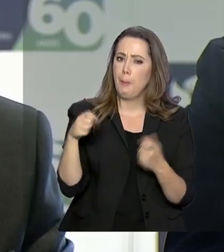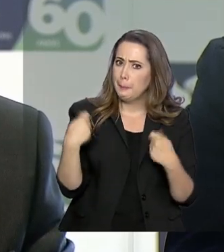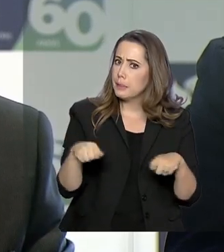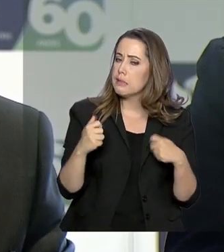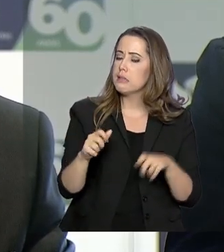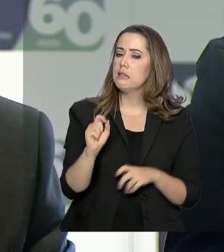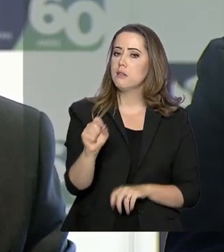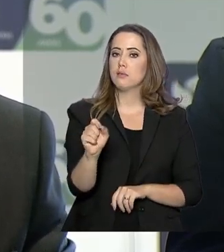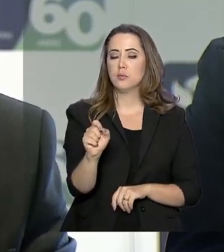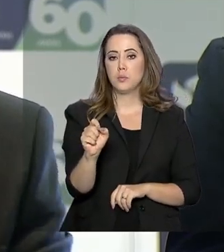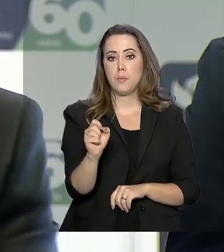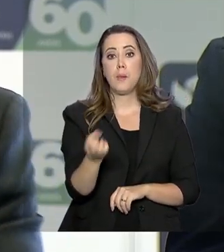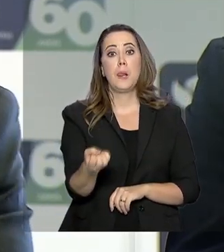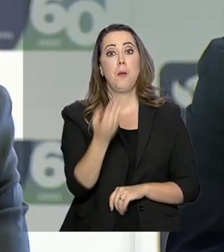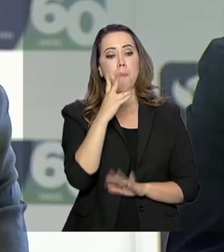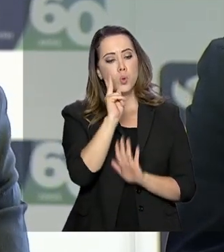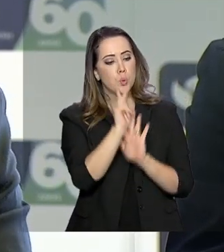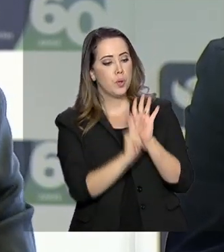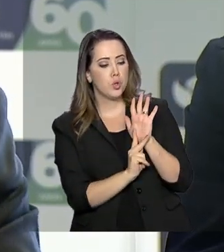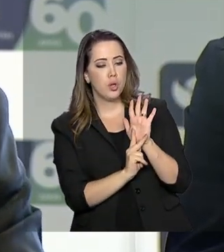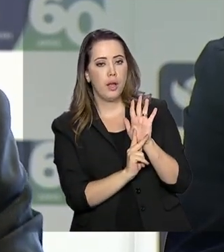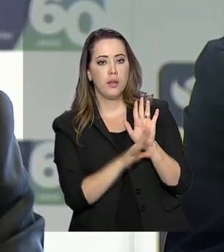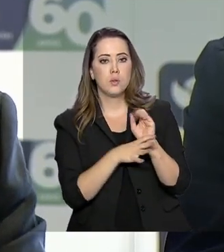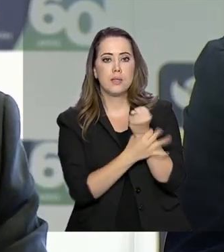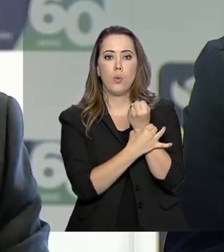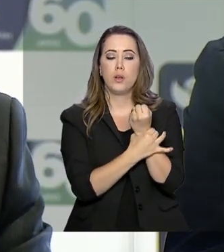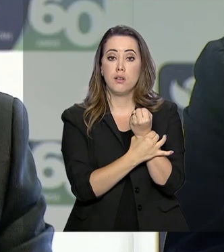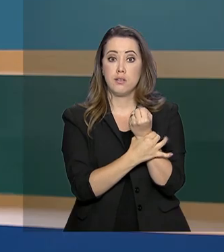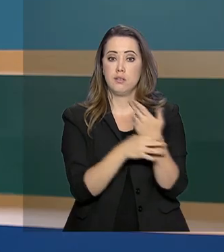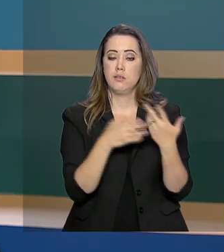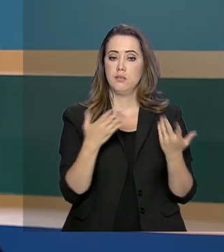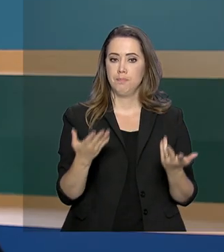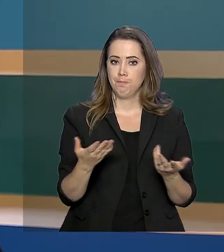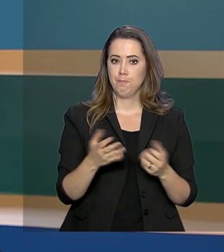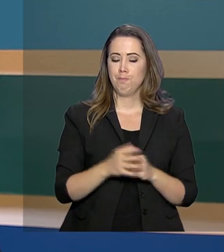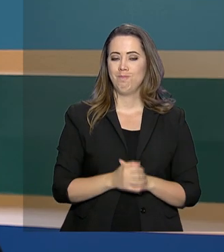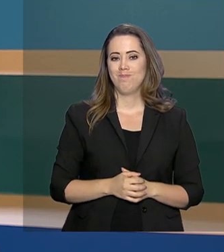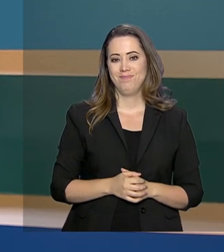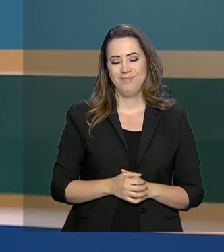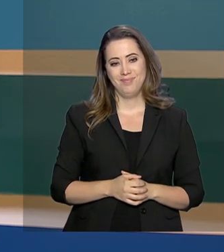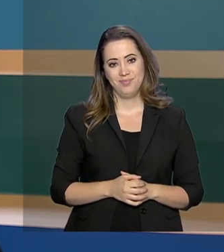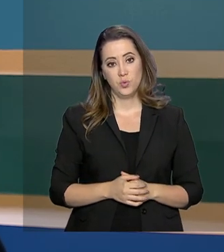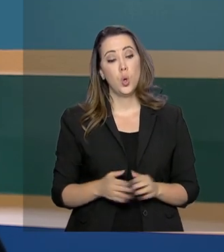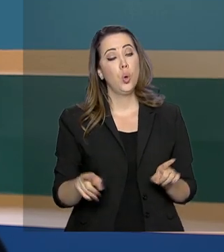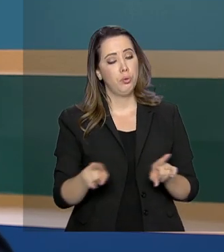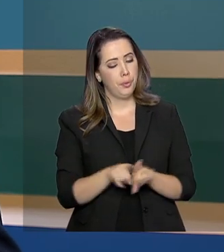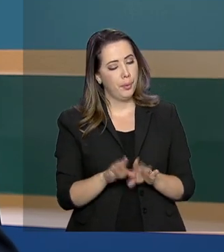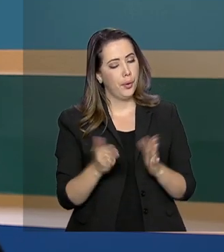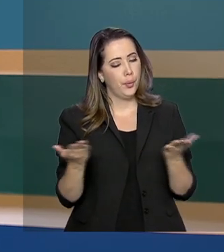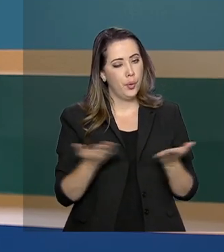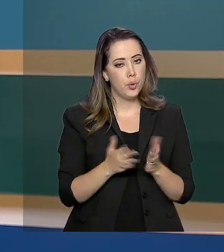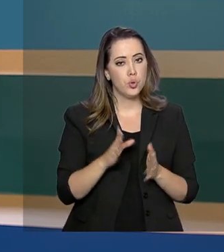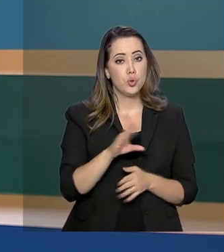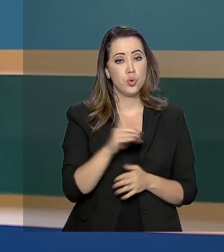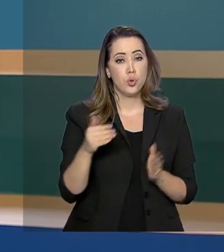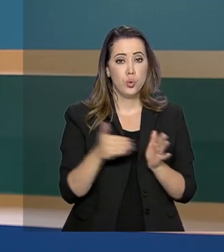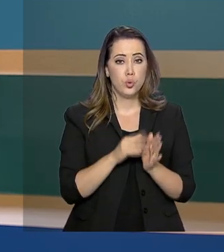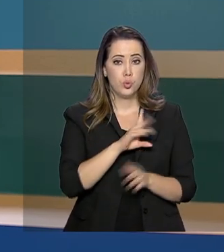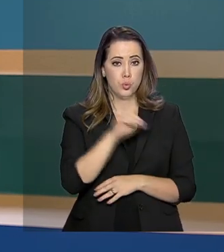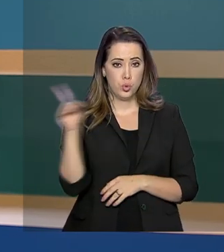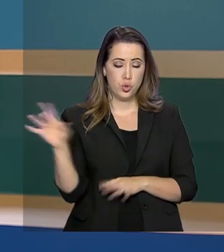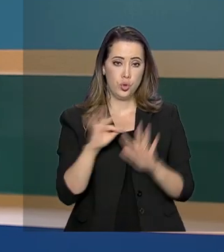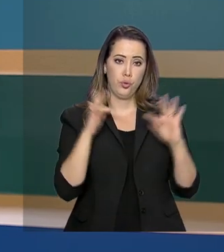ter bons projetos na área de segurança pública. E hoje foi o último dia do Fórum dos